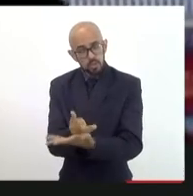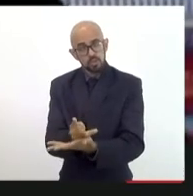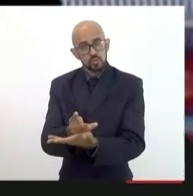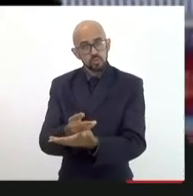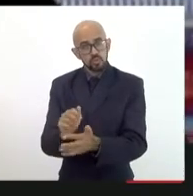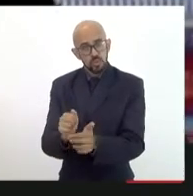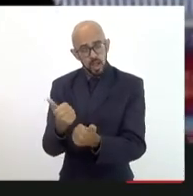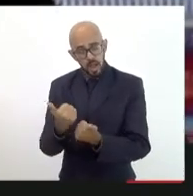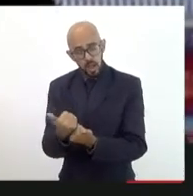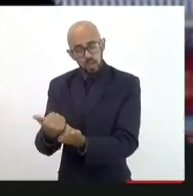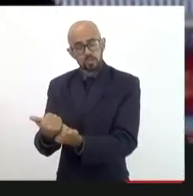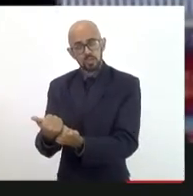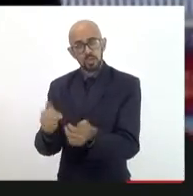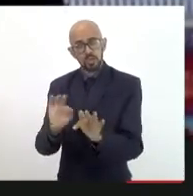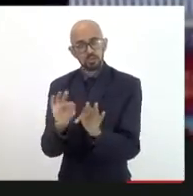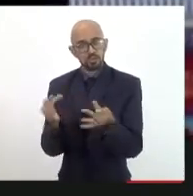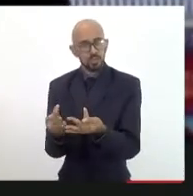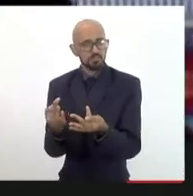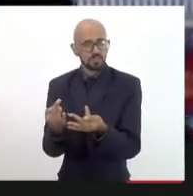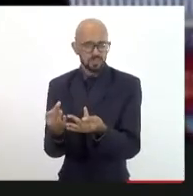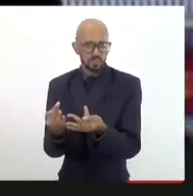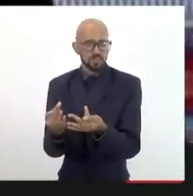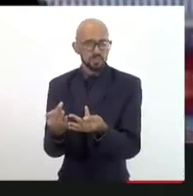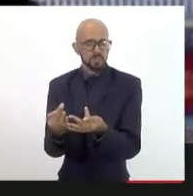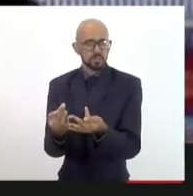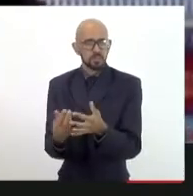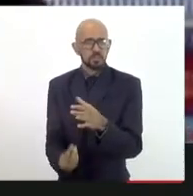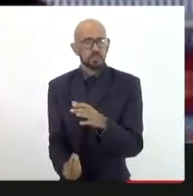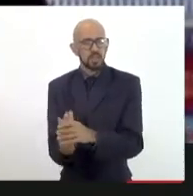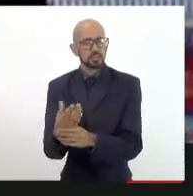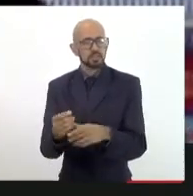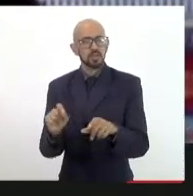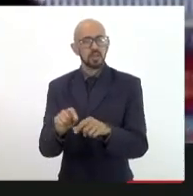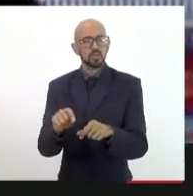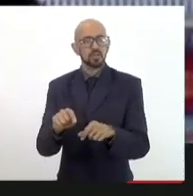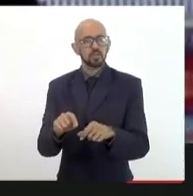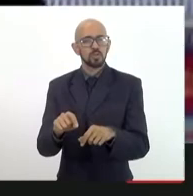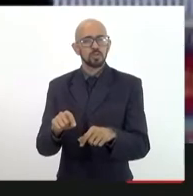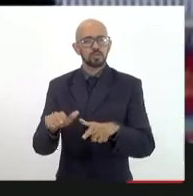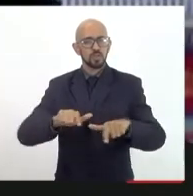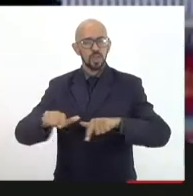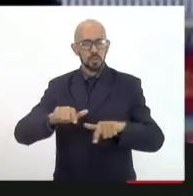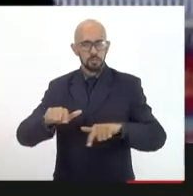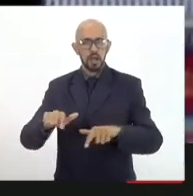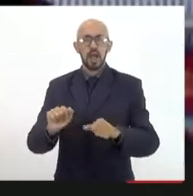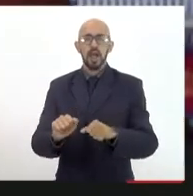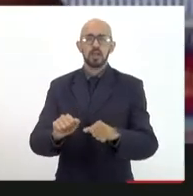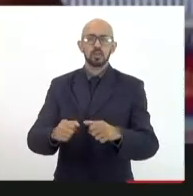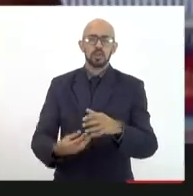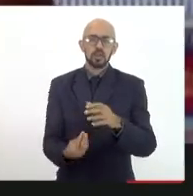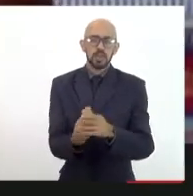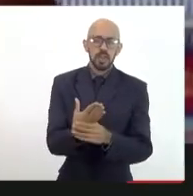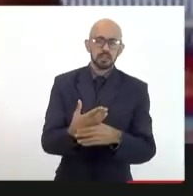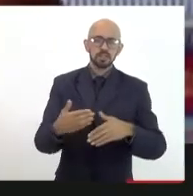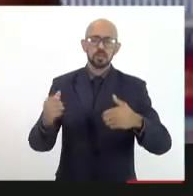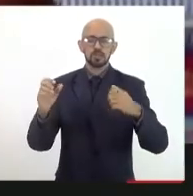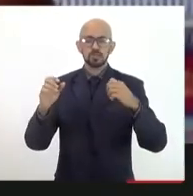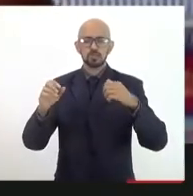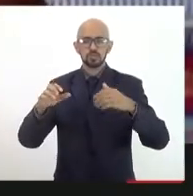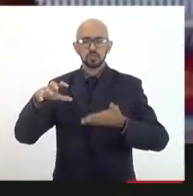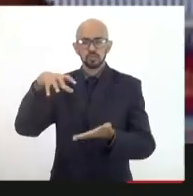famílias aqui no estado do Rio de Janeiro gerar emprego e renda criar e ampliar os polos tecnológicos e industriais isso já foi